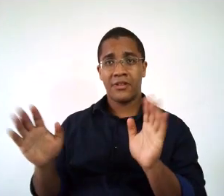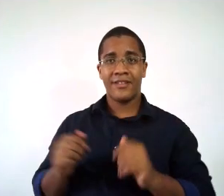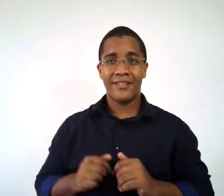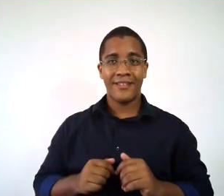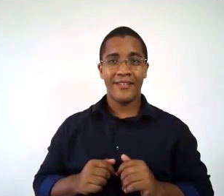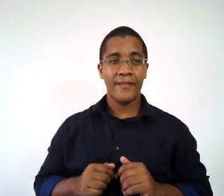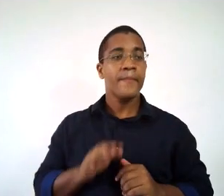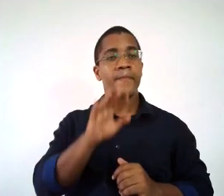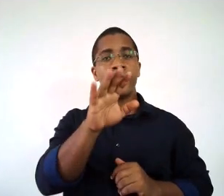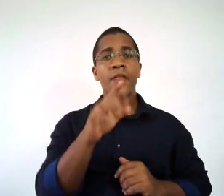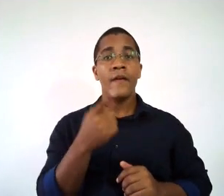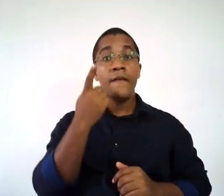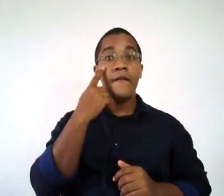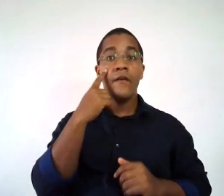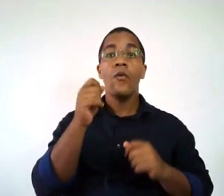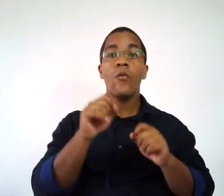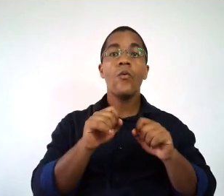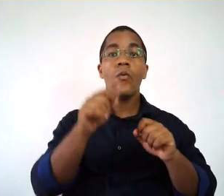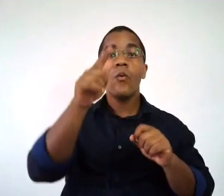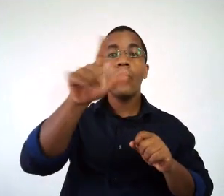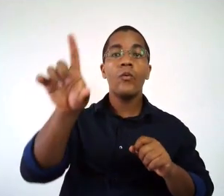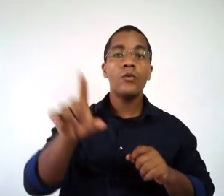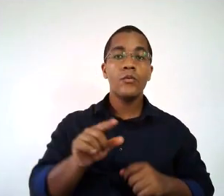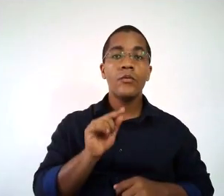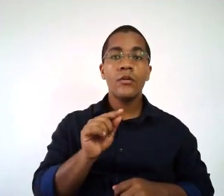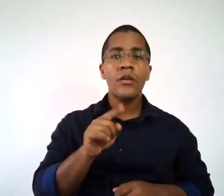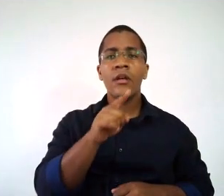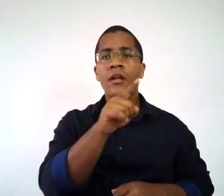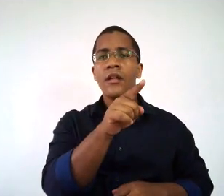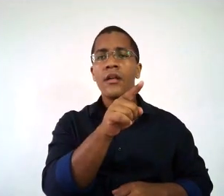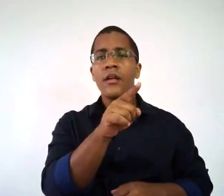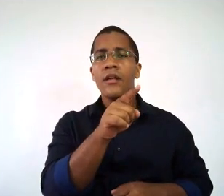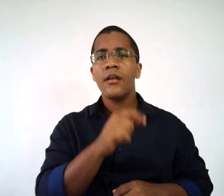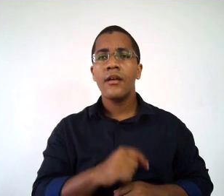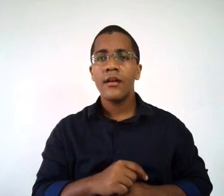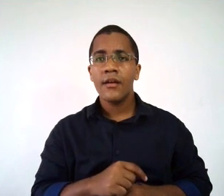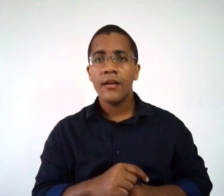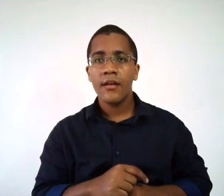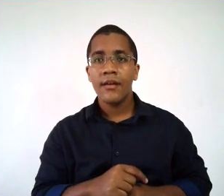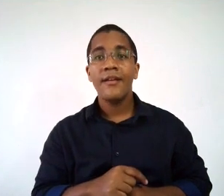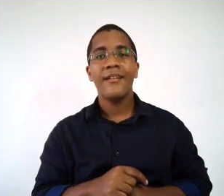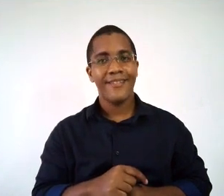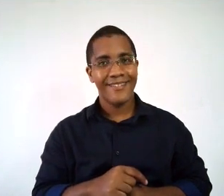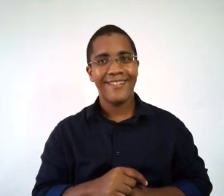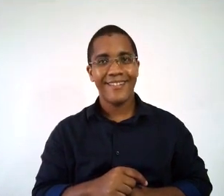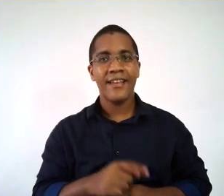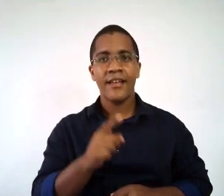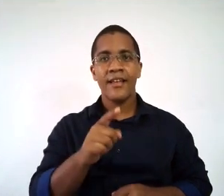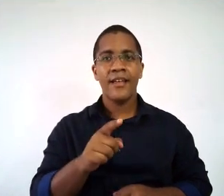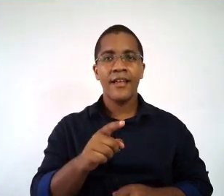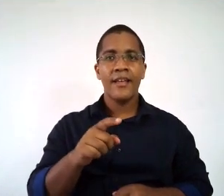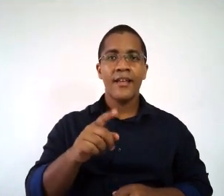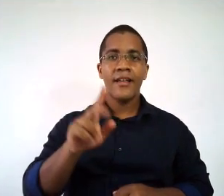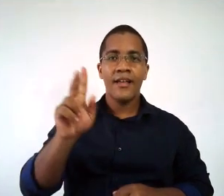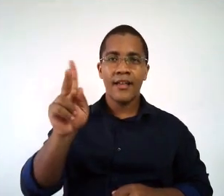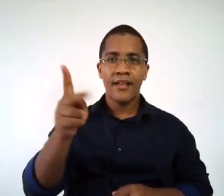Nessa nova imagem, a gente vê uma caracterização de um outro jogo esportivo. Qual seria?